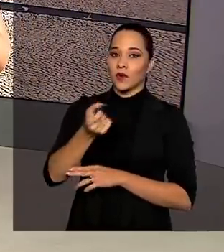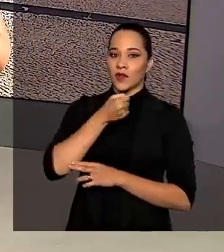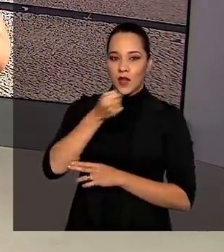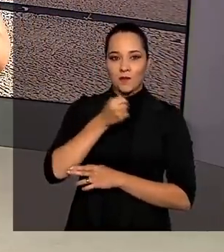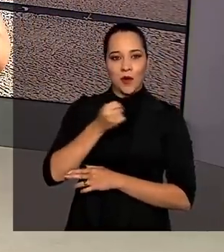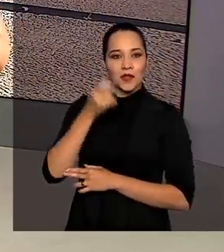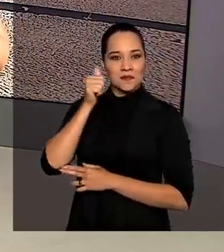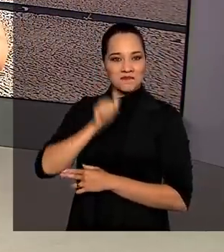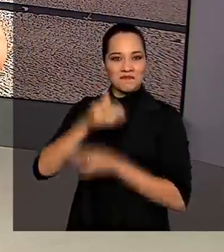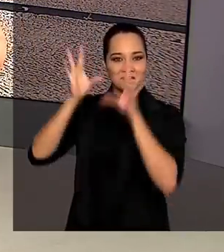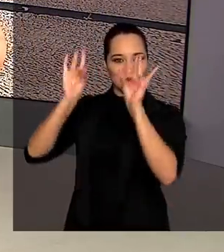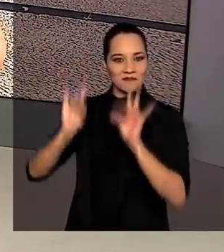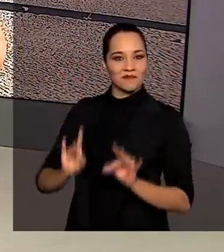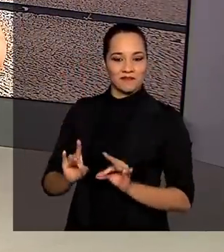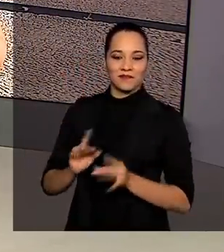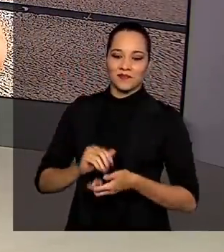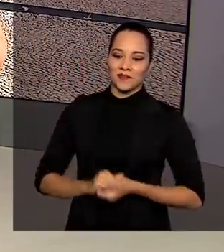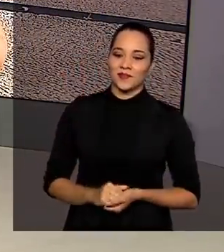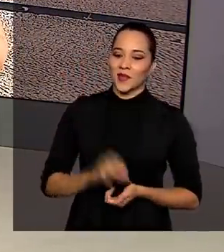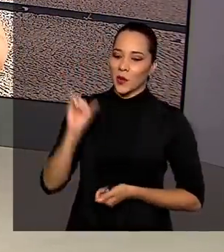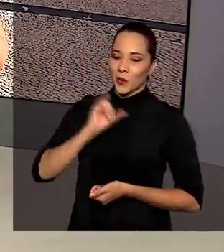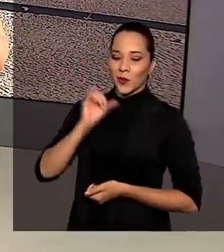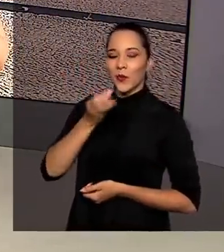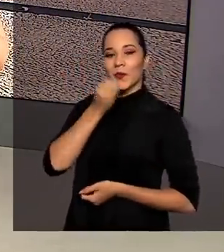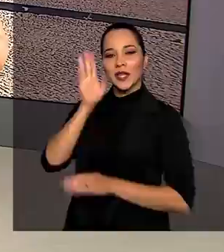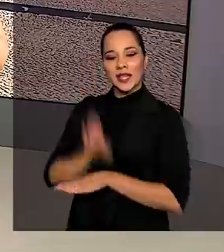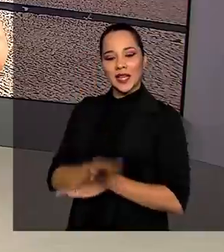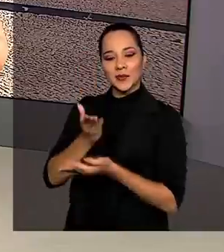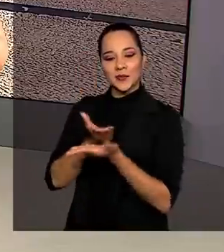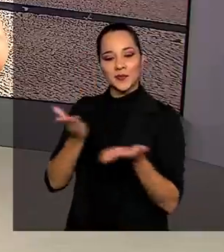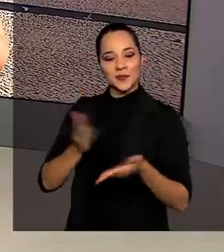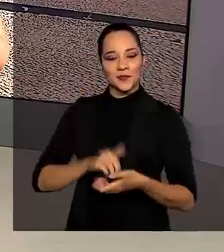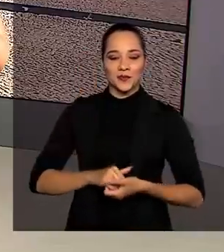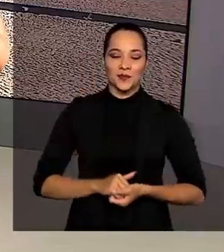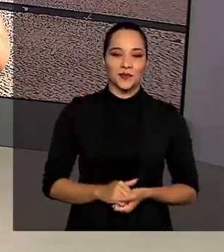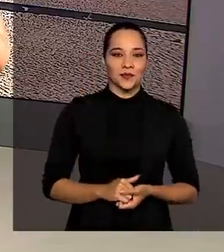Márcia Fernandes tem as informações para a gente. Oi, Márcia, boa tarde para você.